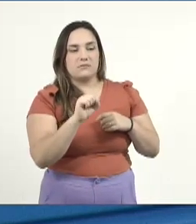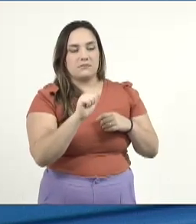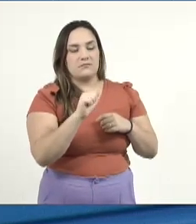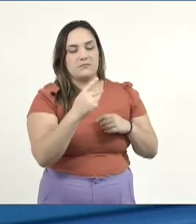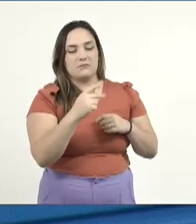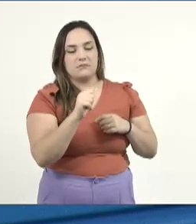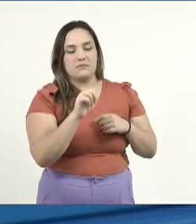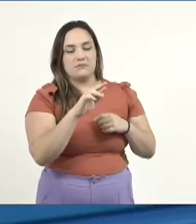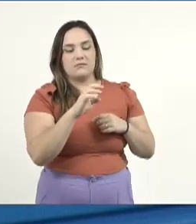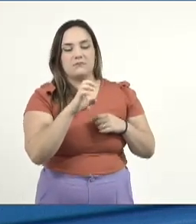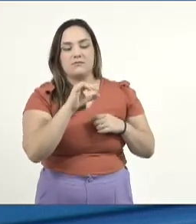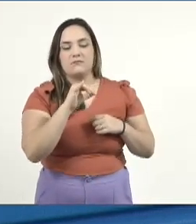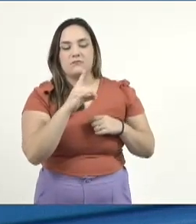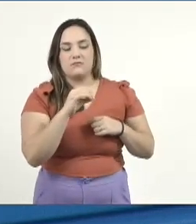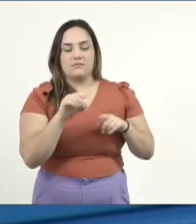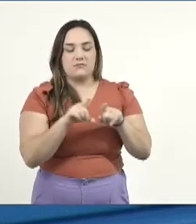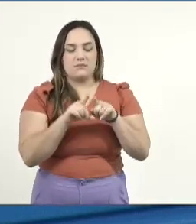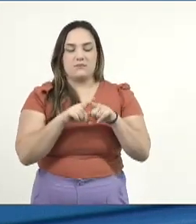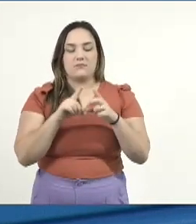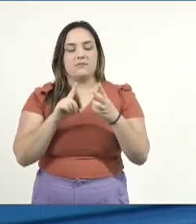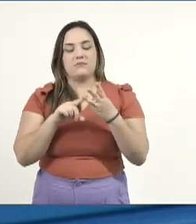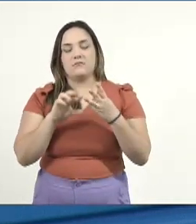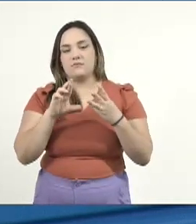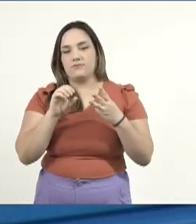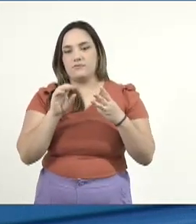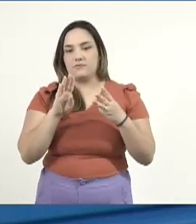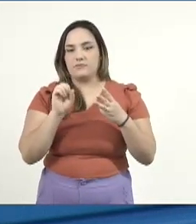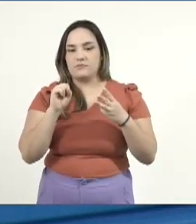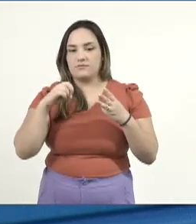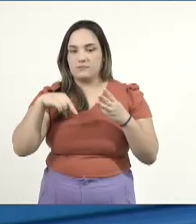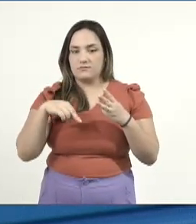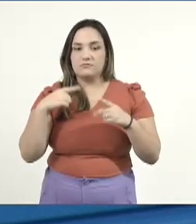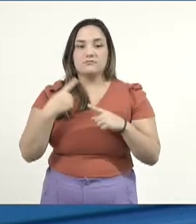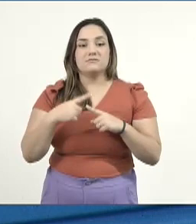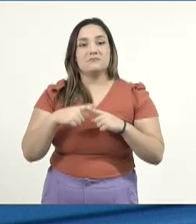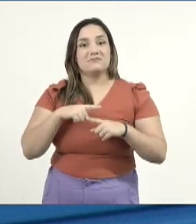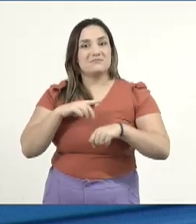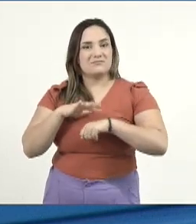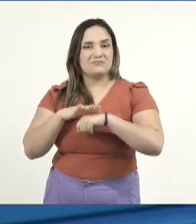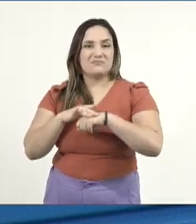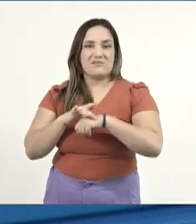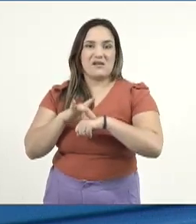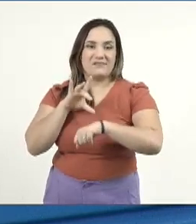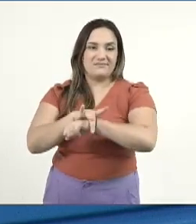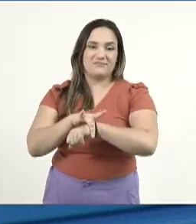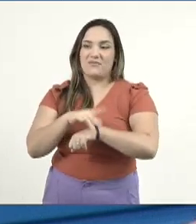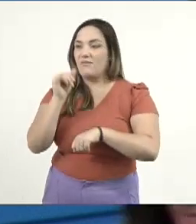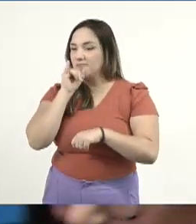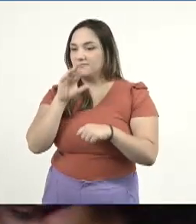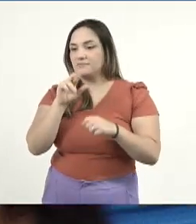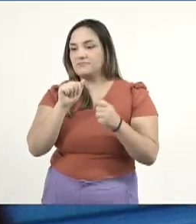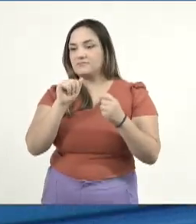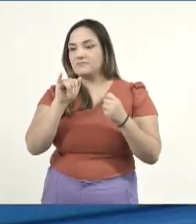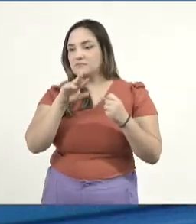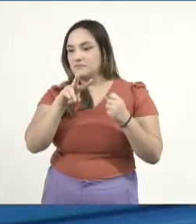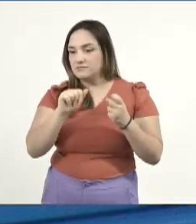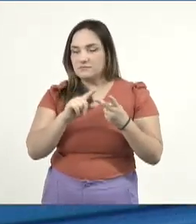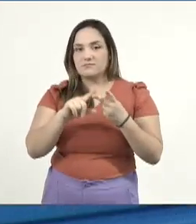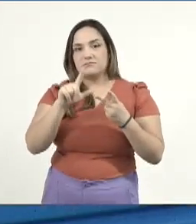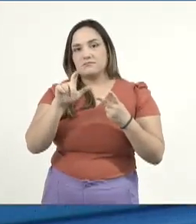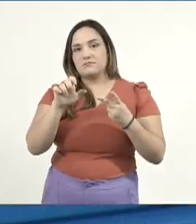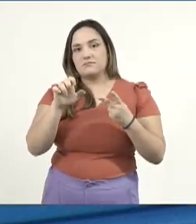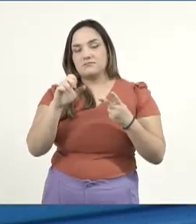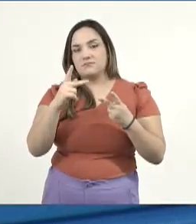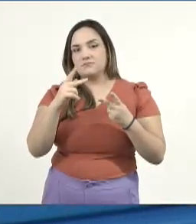Batista e Robson Pereira. E é evidente que as doenças transmitidas por animais, como a raiva, a leptospirose e